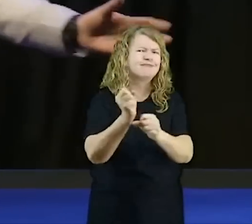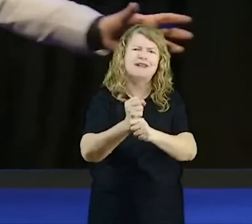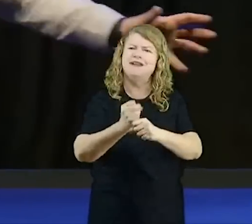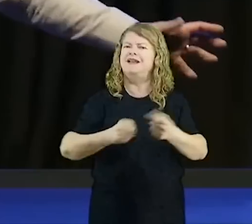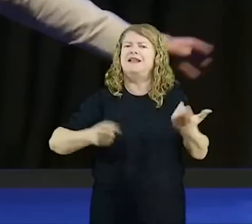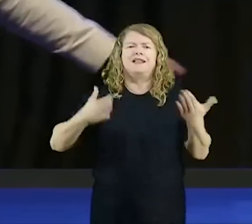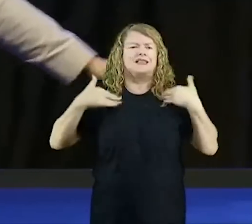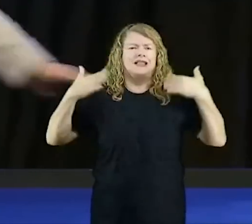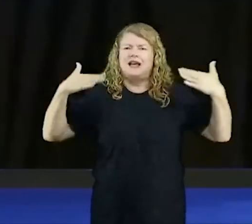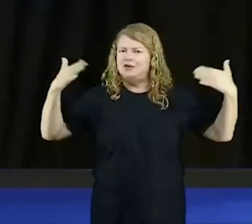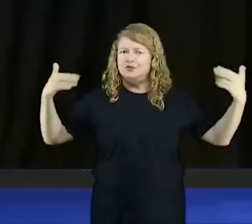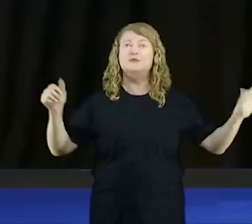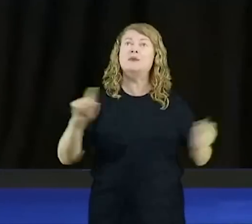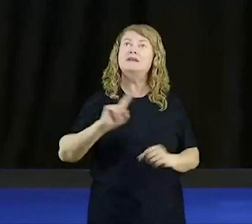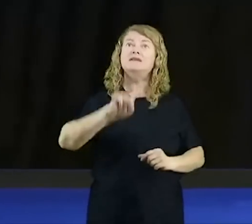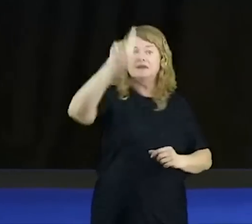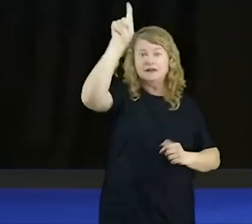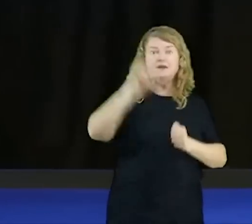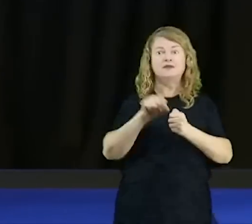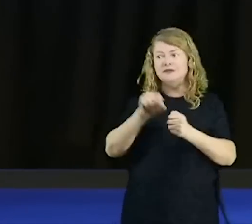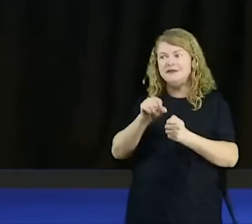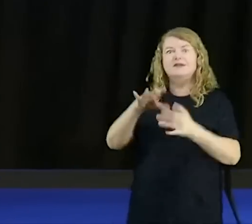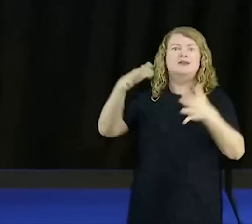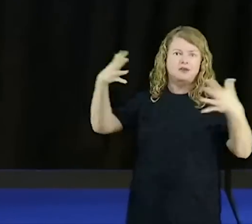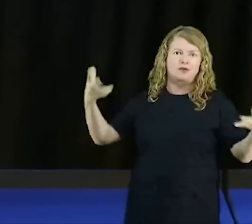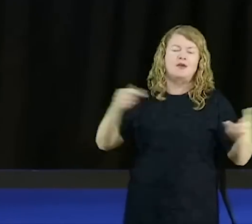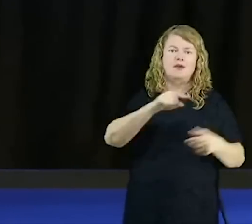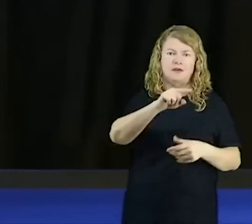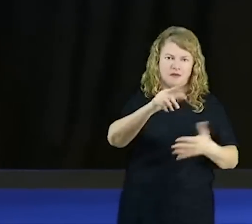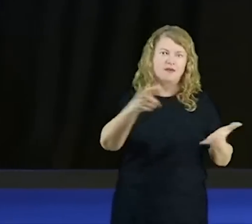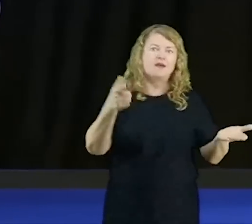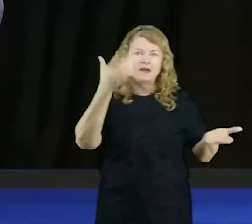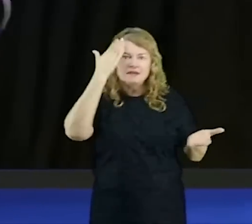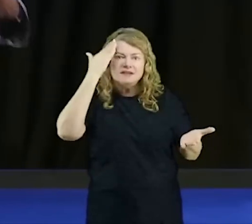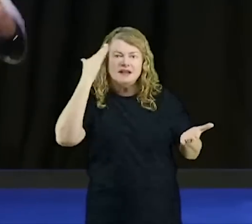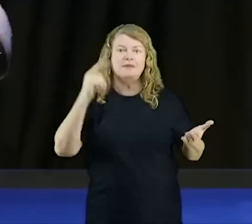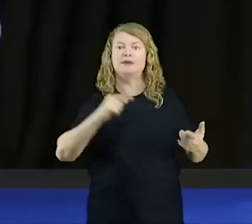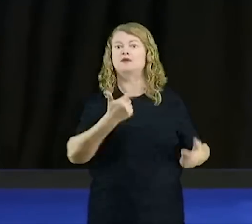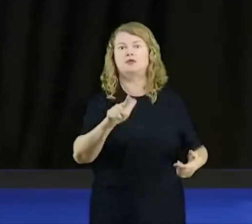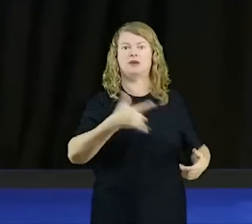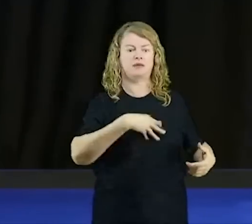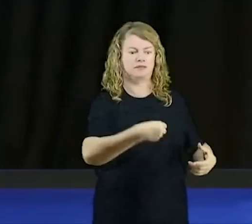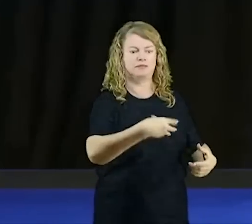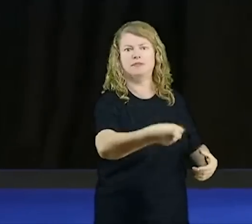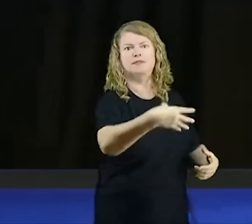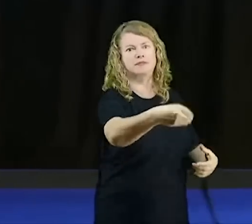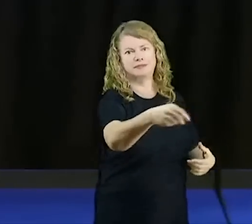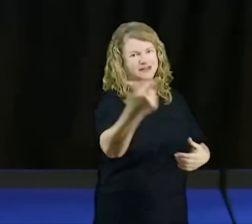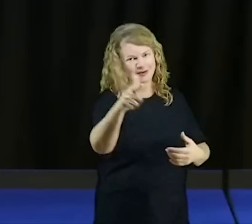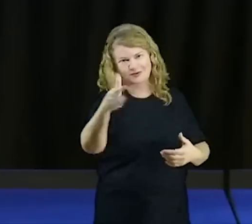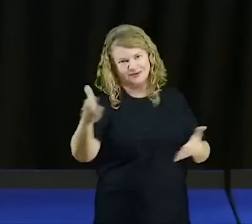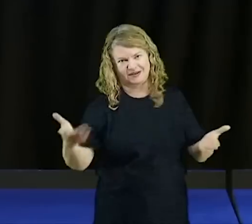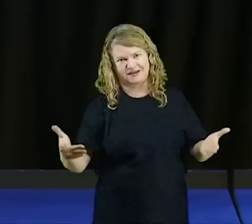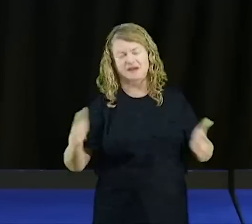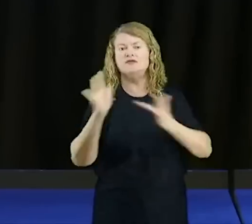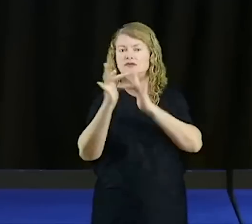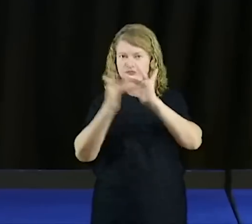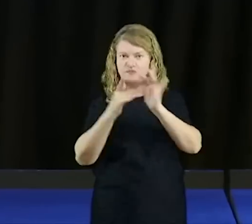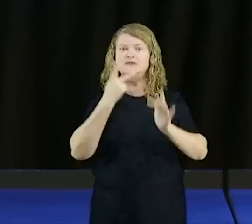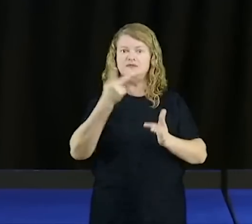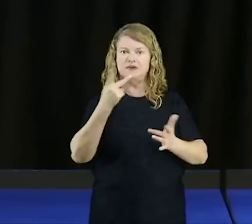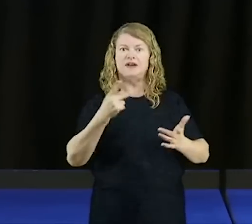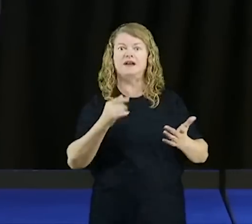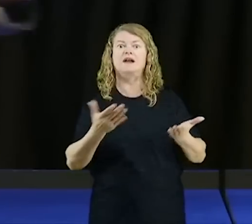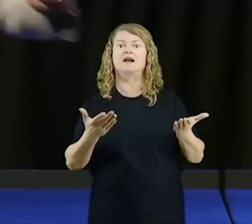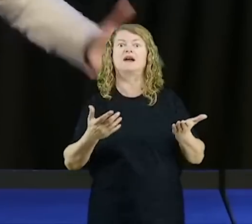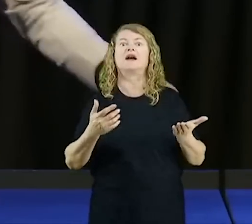criaturas que foram criadas, eles não se reproduzem. Você sabe disso? Quando Jesus fala sobre o céu, fala lá, você vai ser como